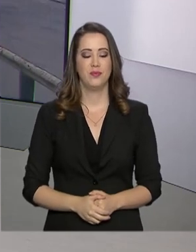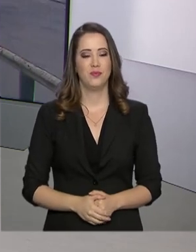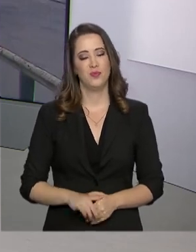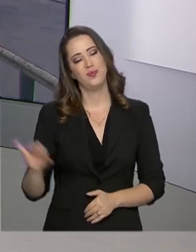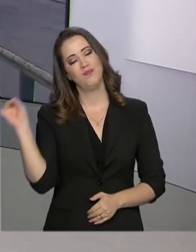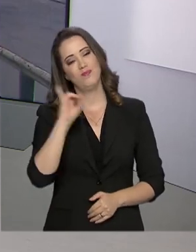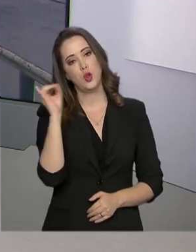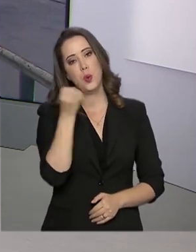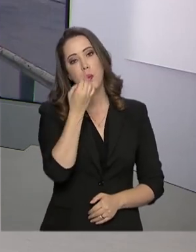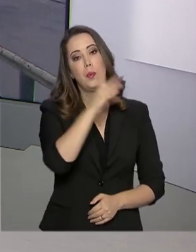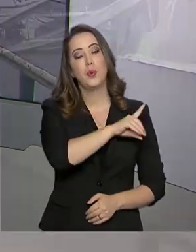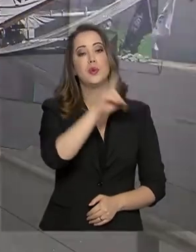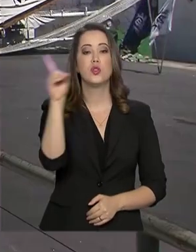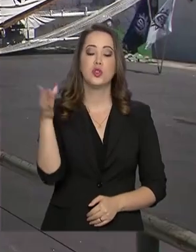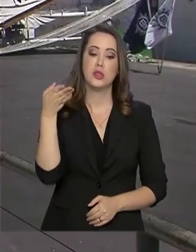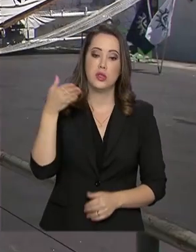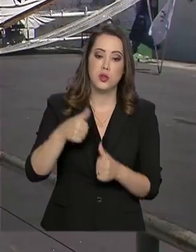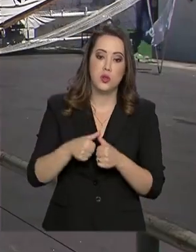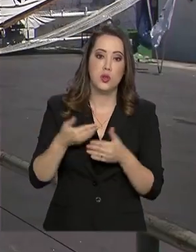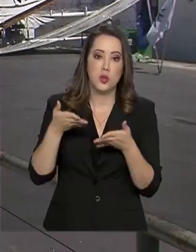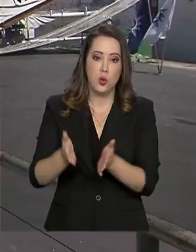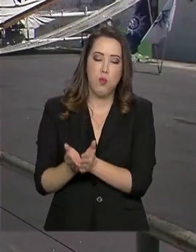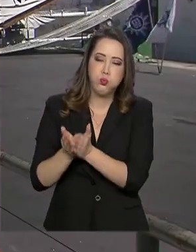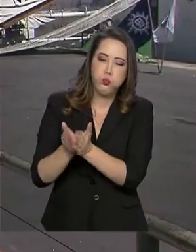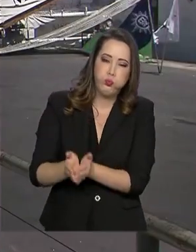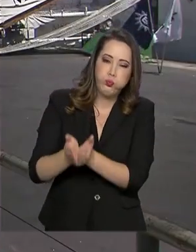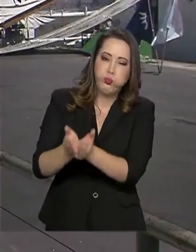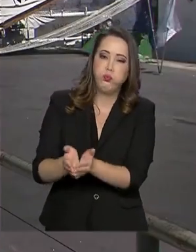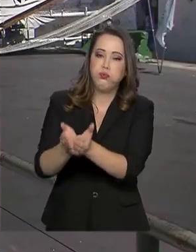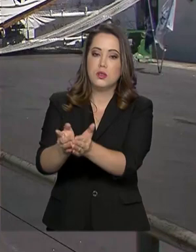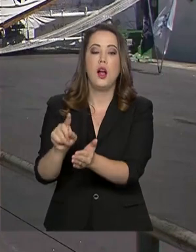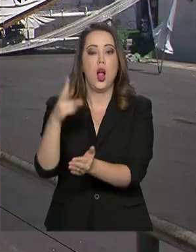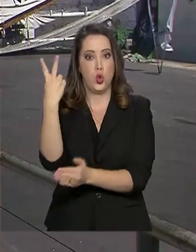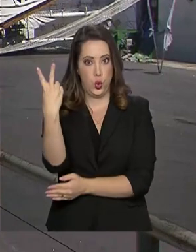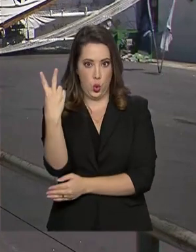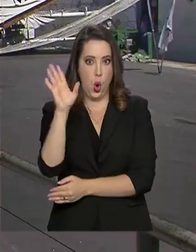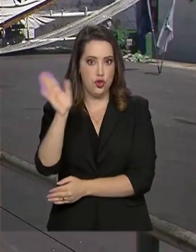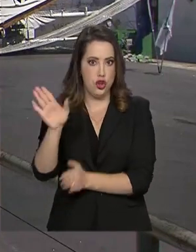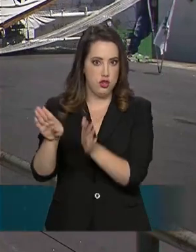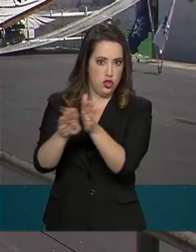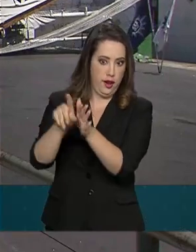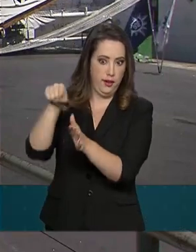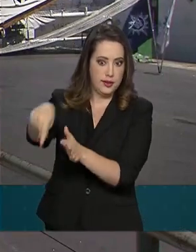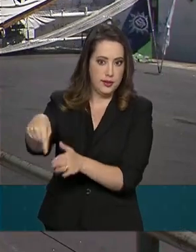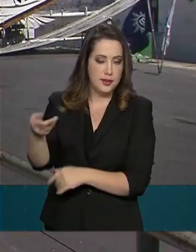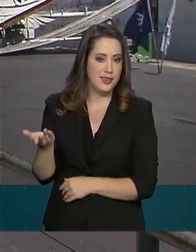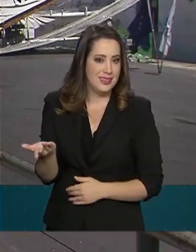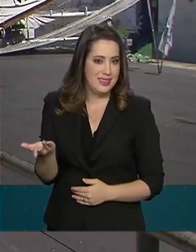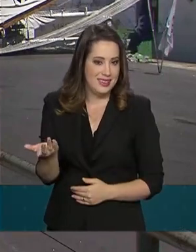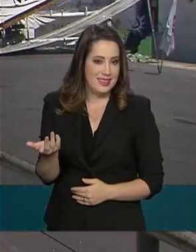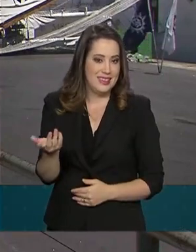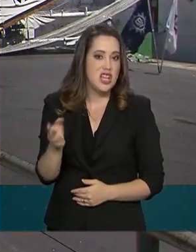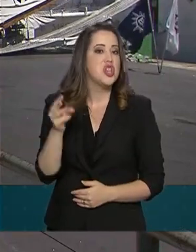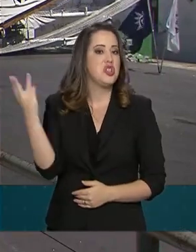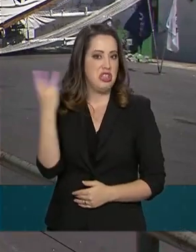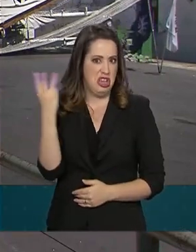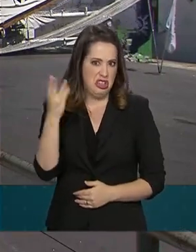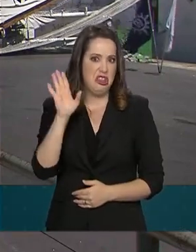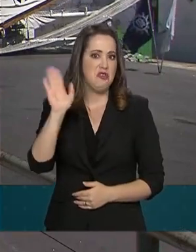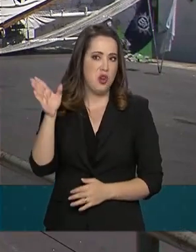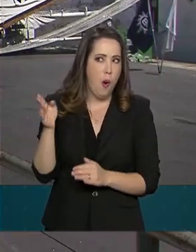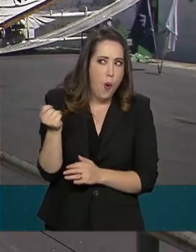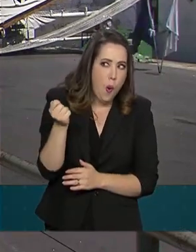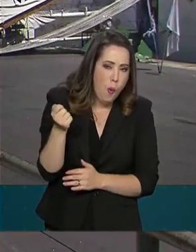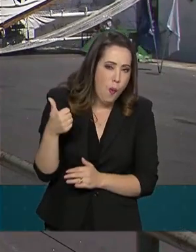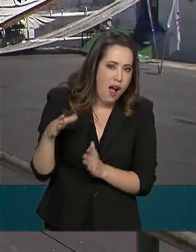Olá, bom dia, Renata. Eu estou aqui no Porto do Rio de Janeiro, onde agora pela manhã dois navios já chegaram e daqui a pouquinho uma terceira embarcação